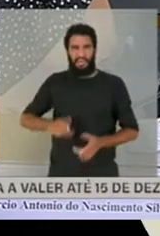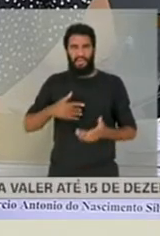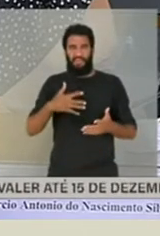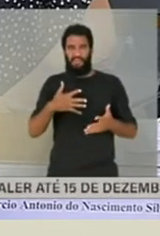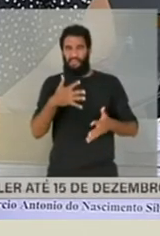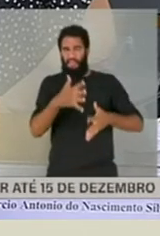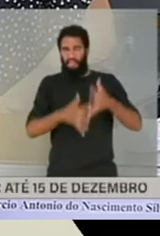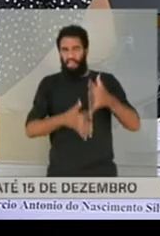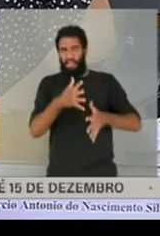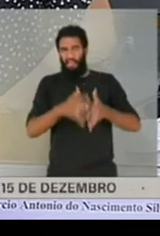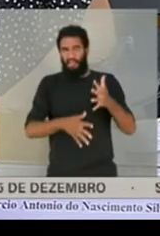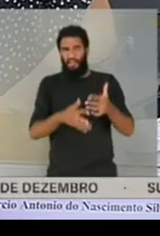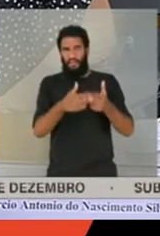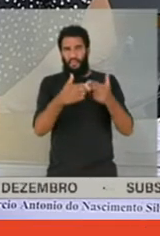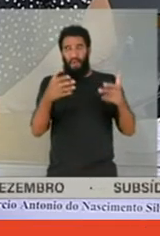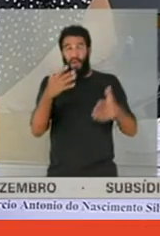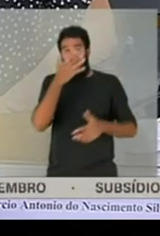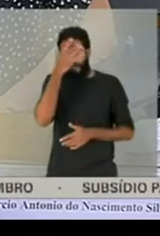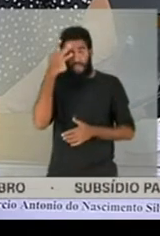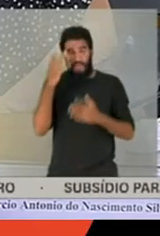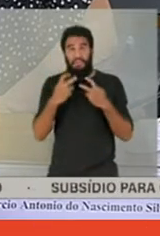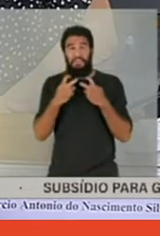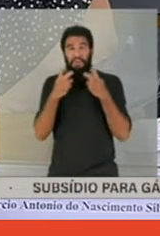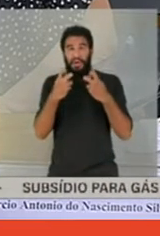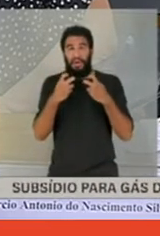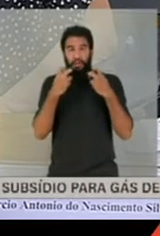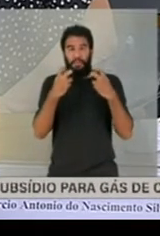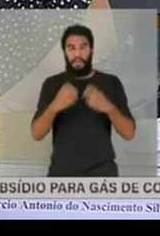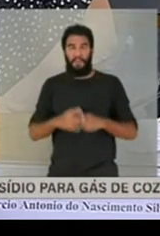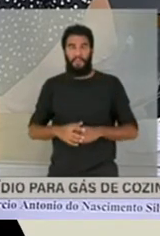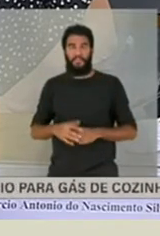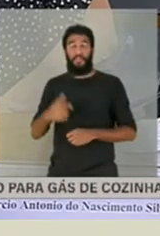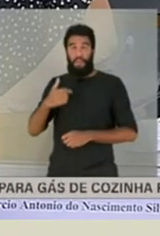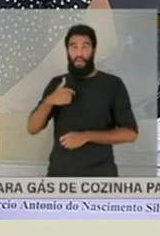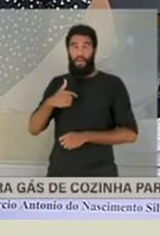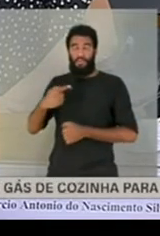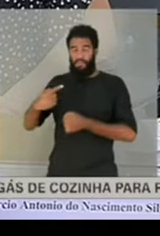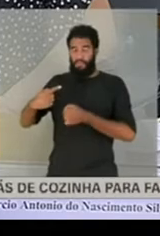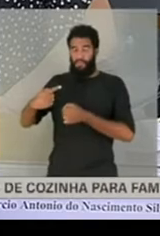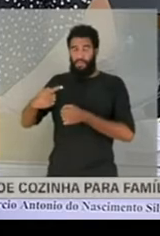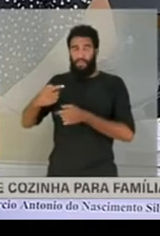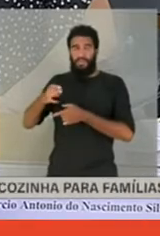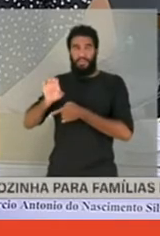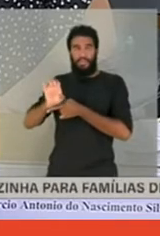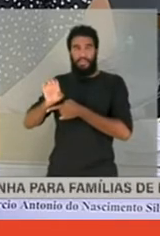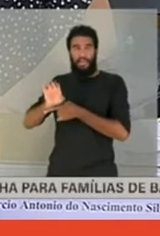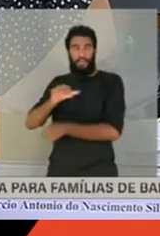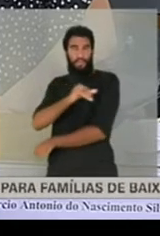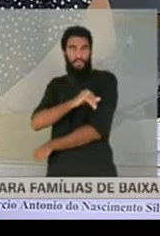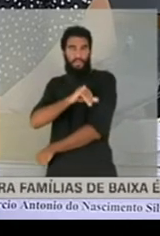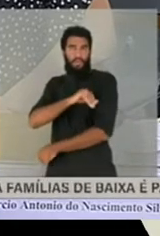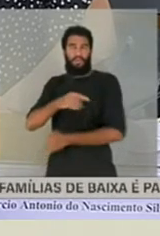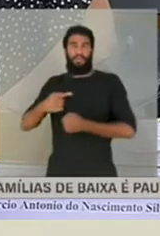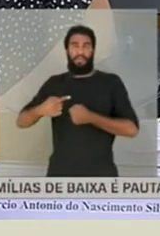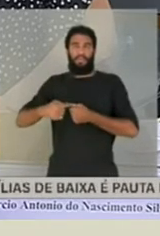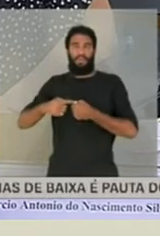e as pessoas gritando, tinha, eu moro, eu sou do Rio de Janeiro, eu moro em Copacabana,